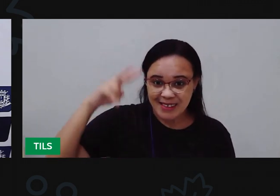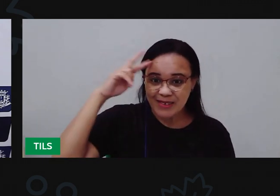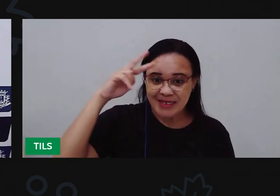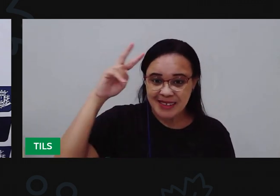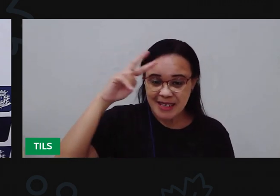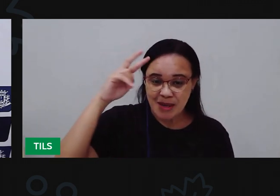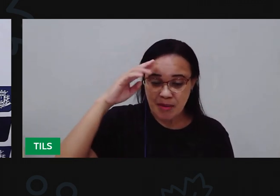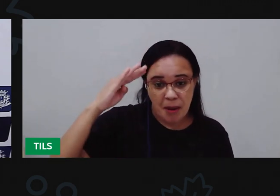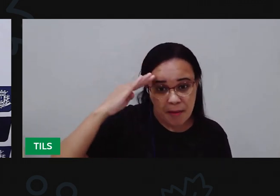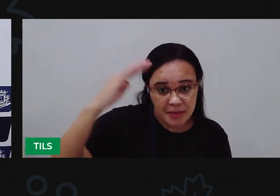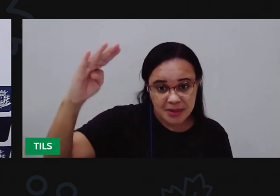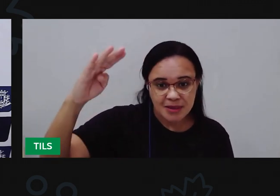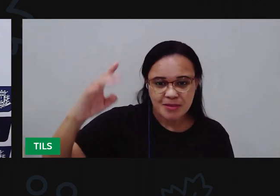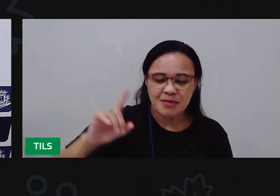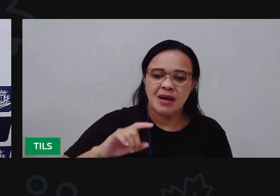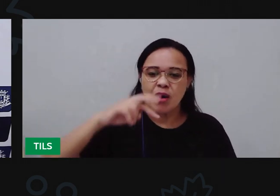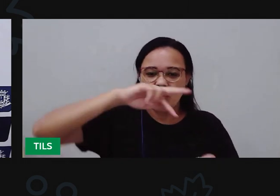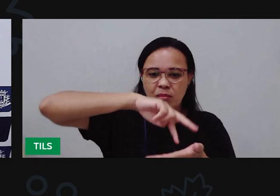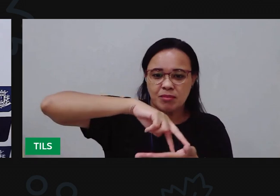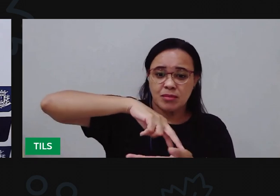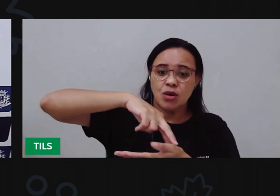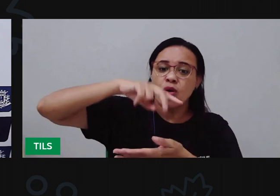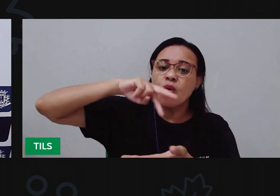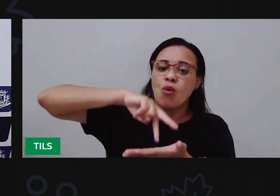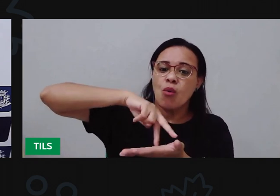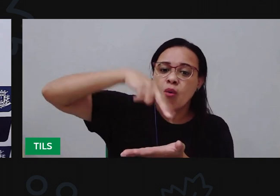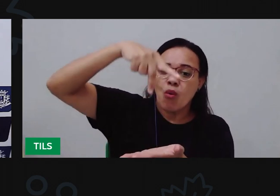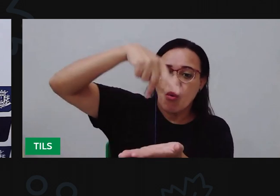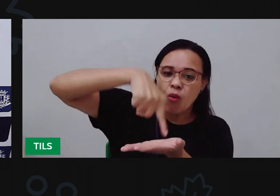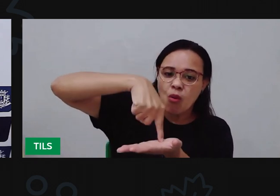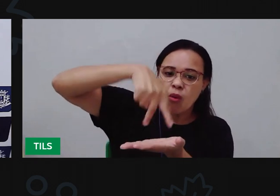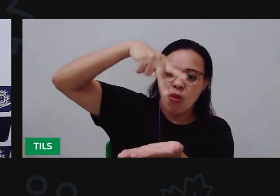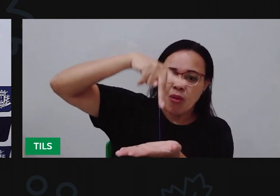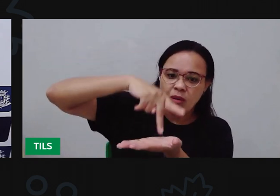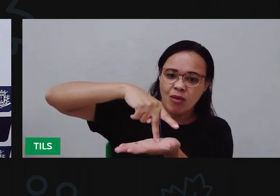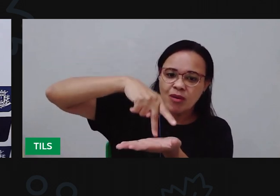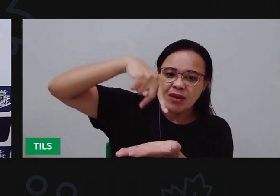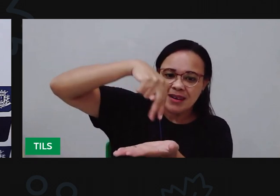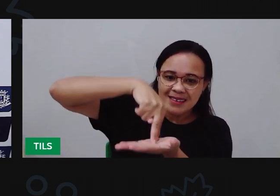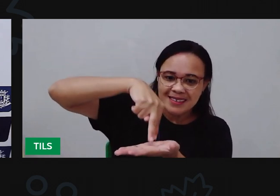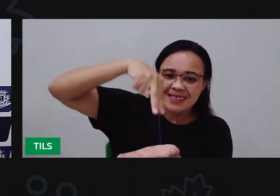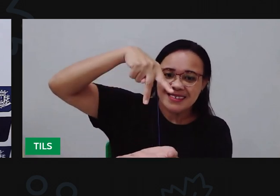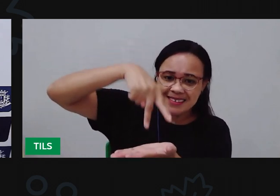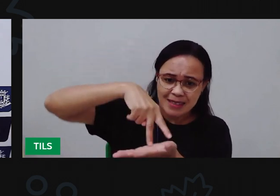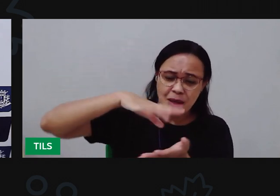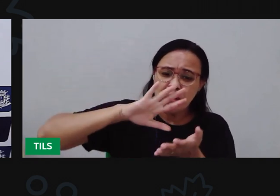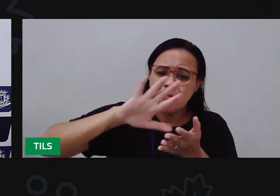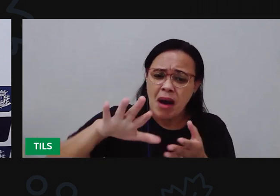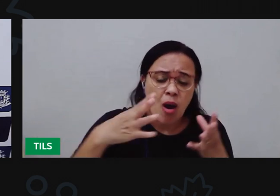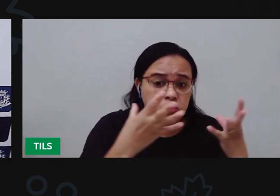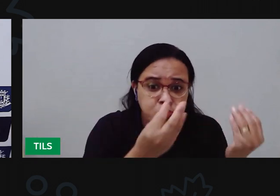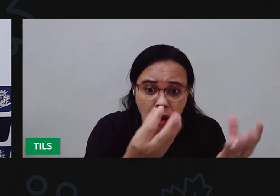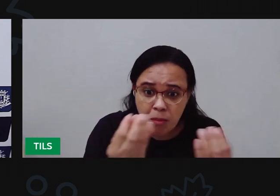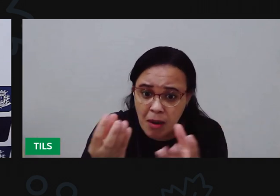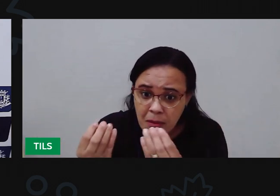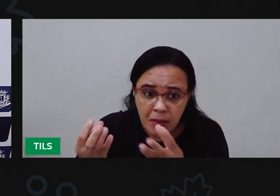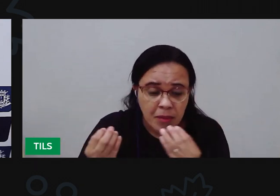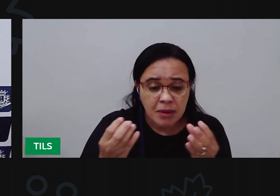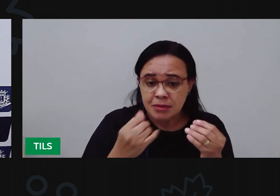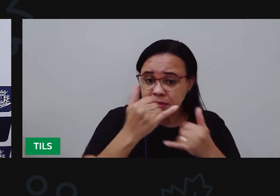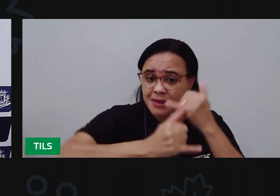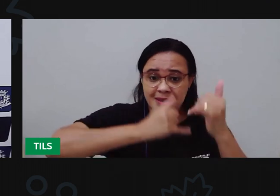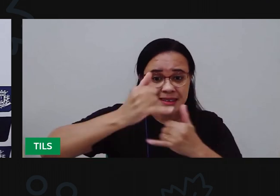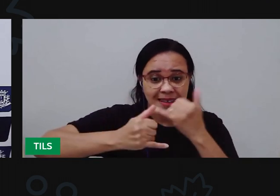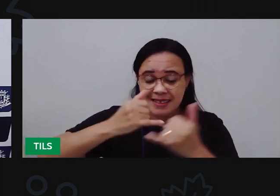região nordeste Ela é muito grande E tem uma riqueza De diversidade De brincadeiras Como pular corda